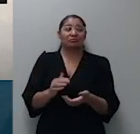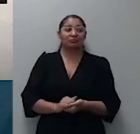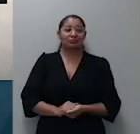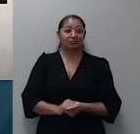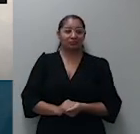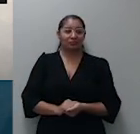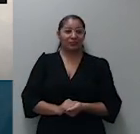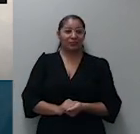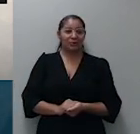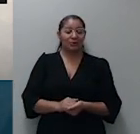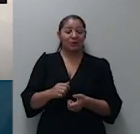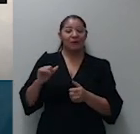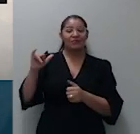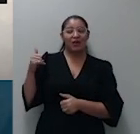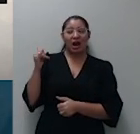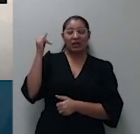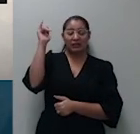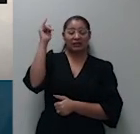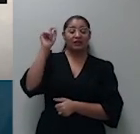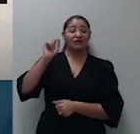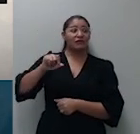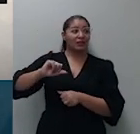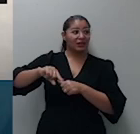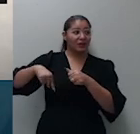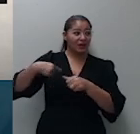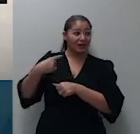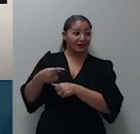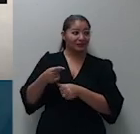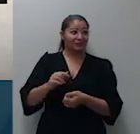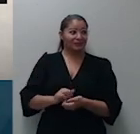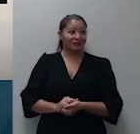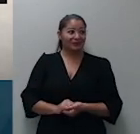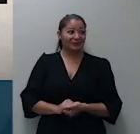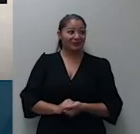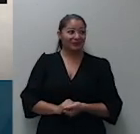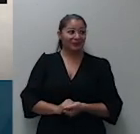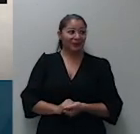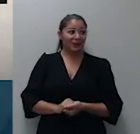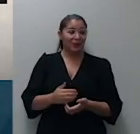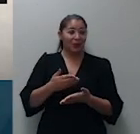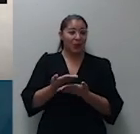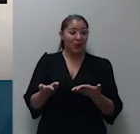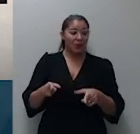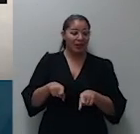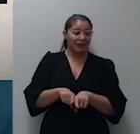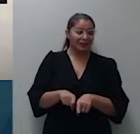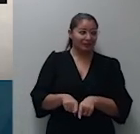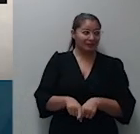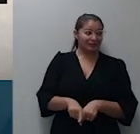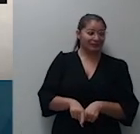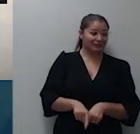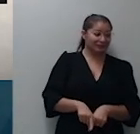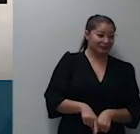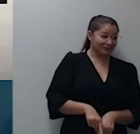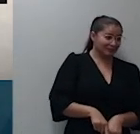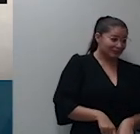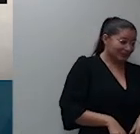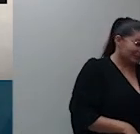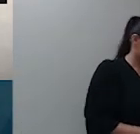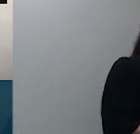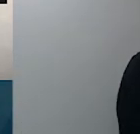incidentes ficariam protraídos para termo futuro ou, tal como aplicado pela Corte Local no presente caso,